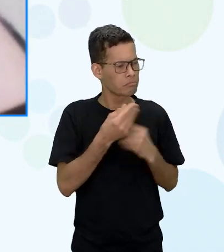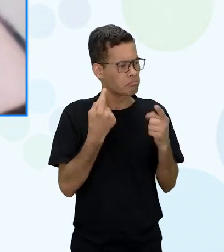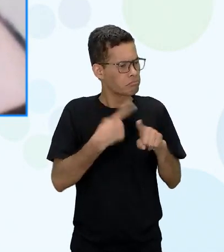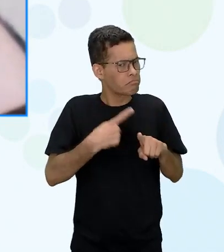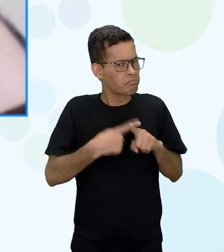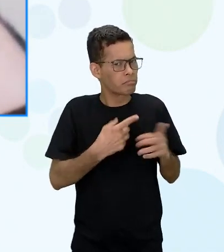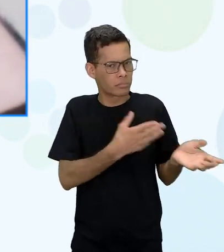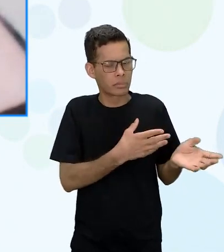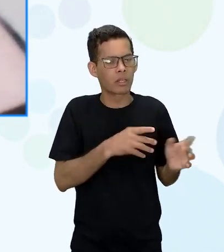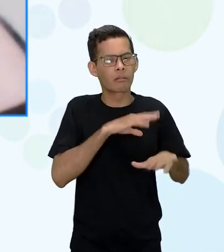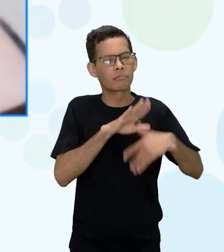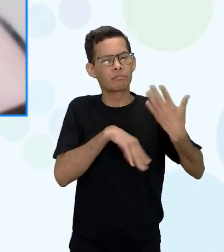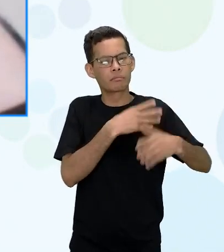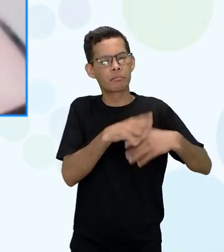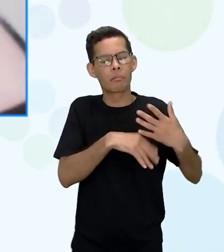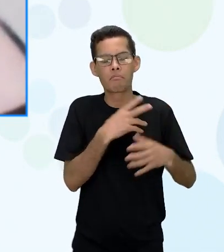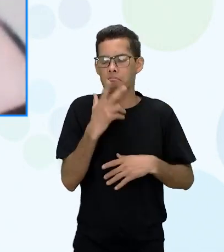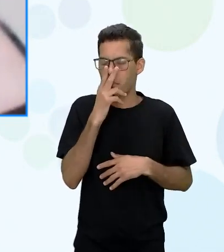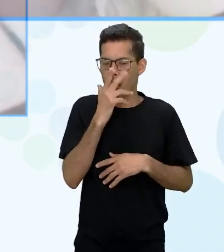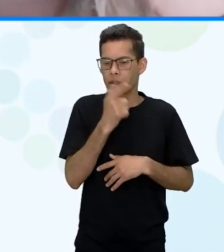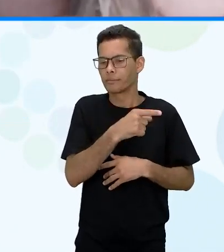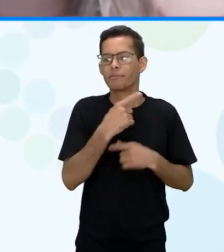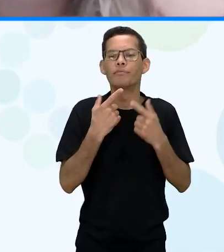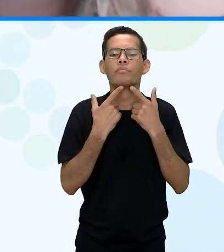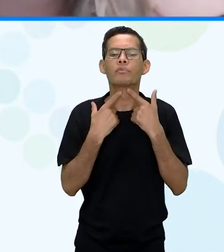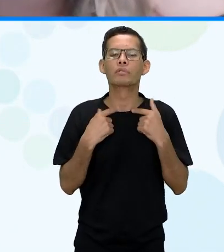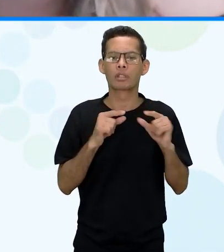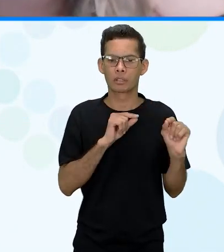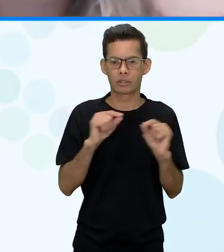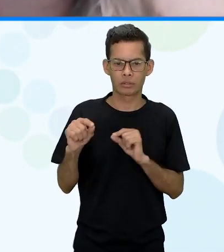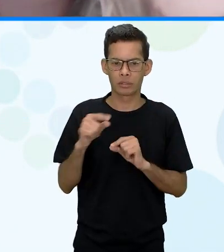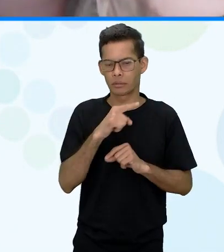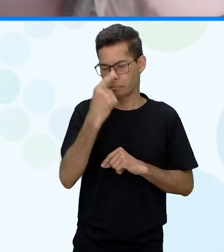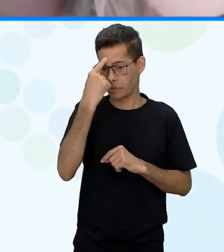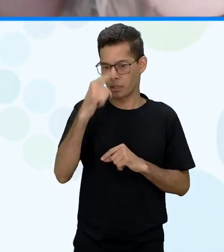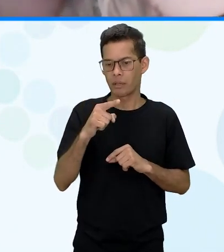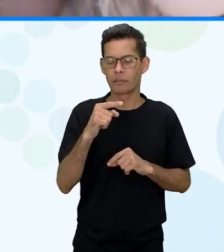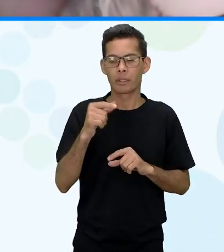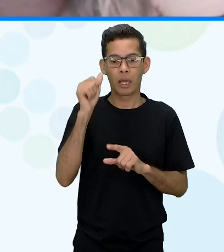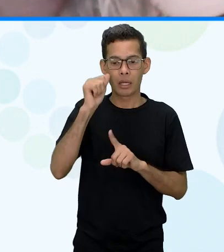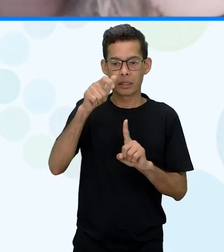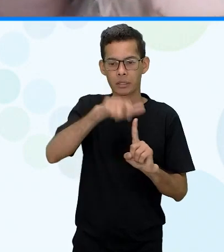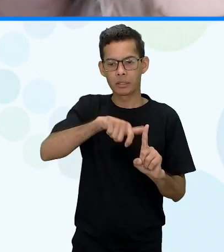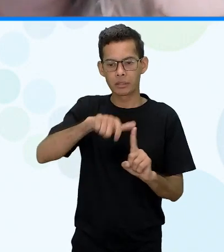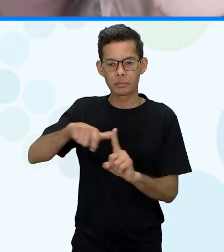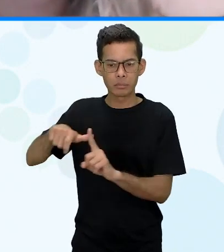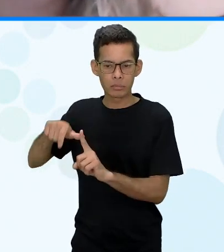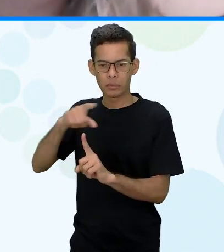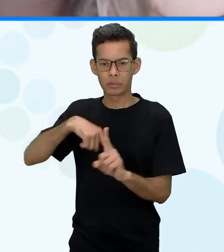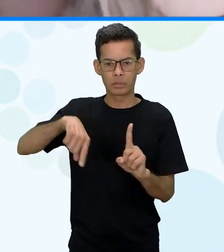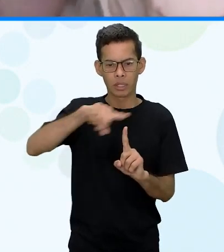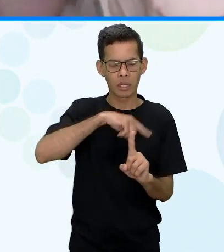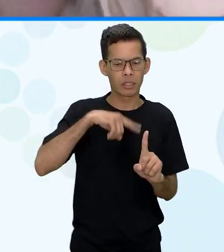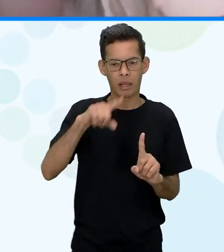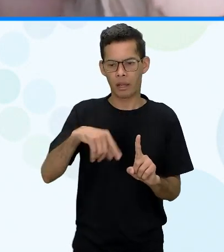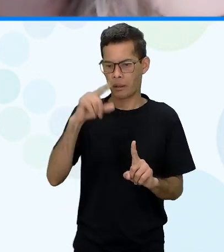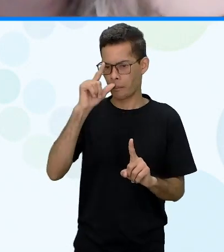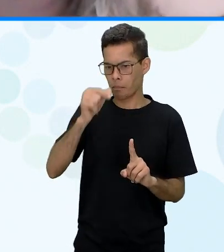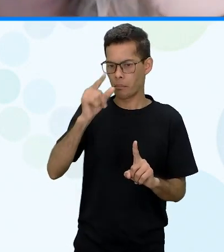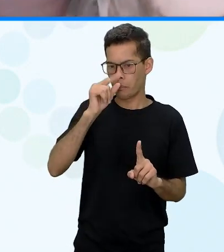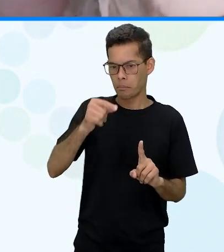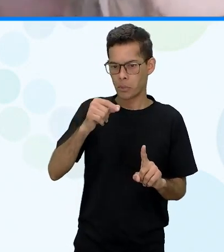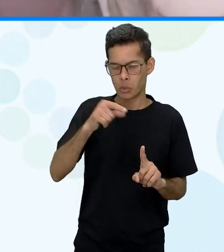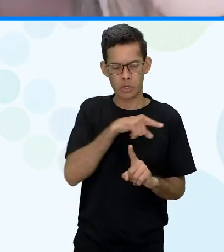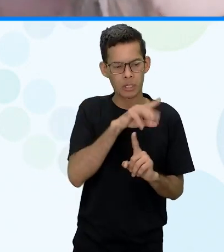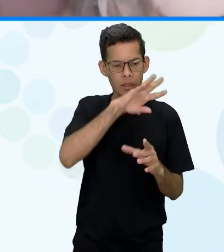queriam quem acha quem cobrir porque achavam que as mulheres né que eram as bruxas que eram as que